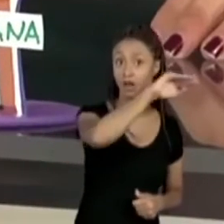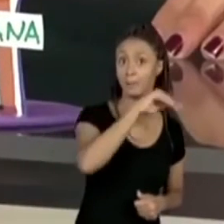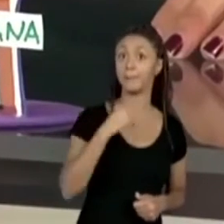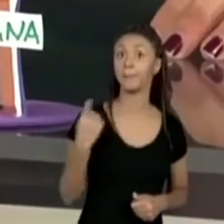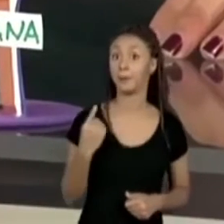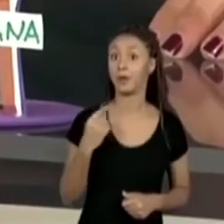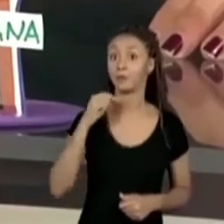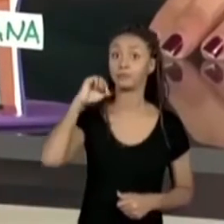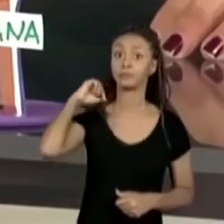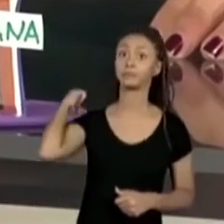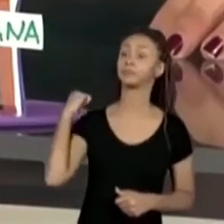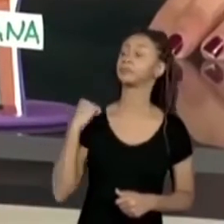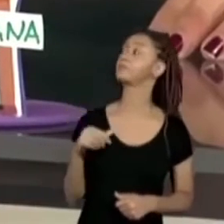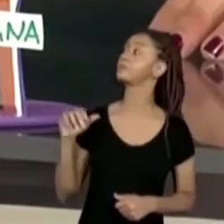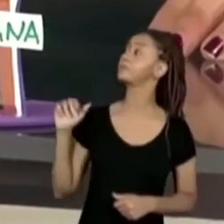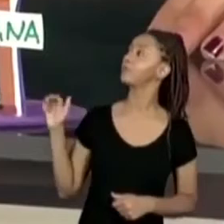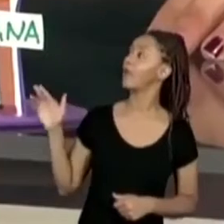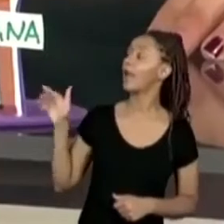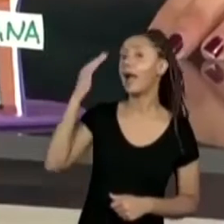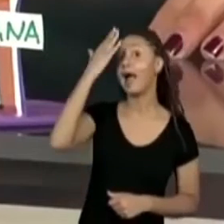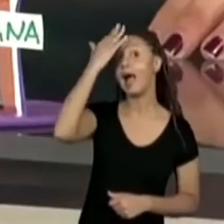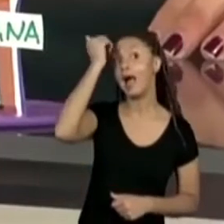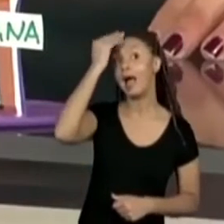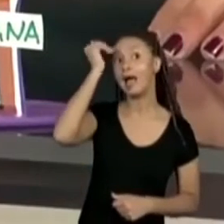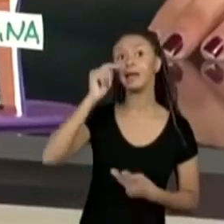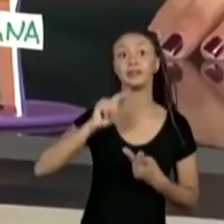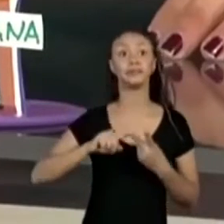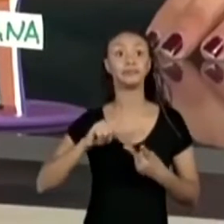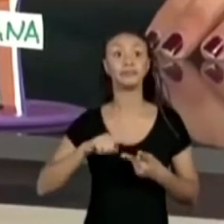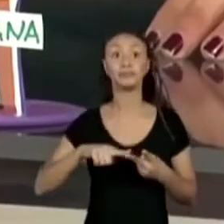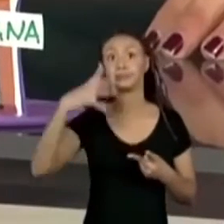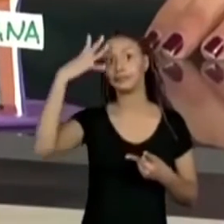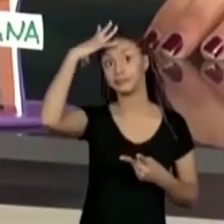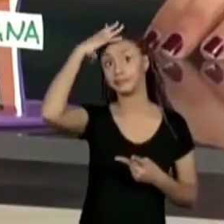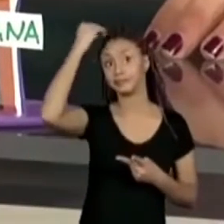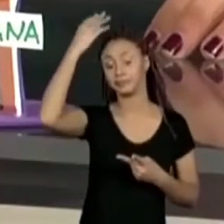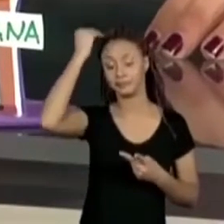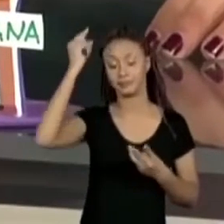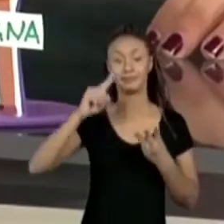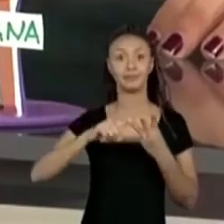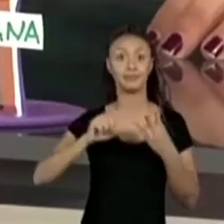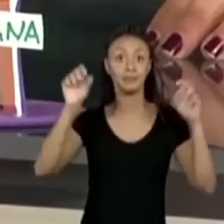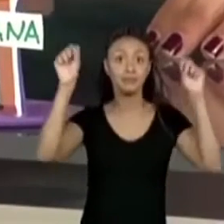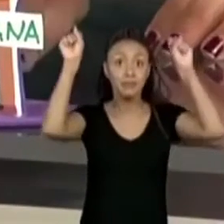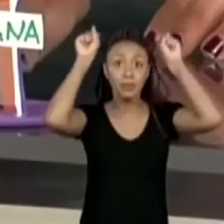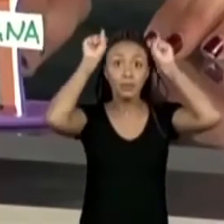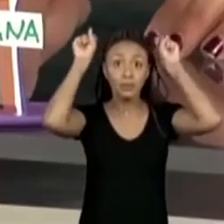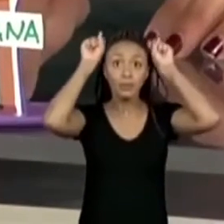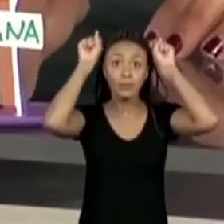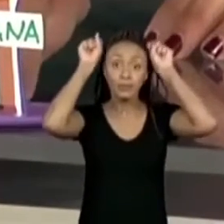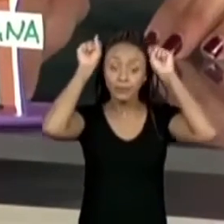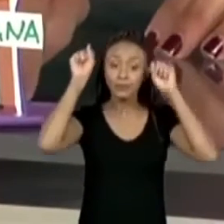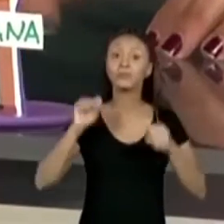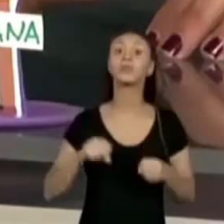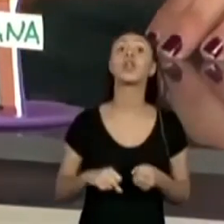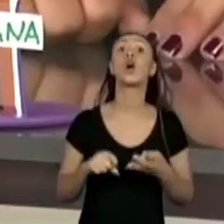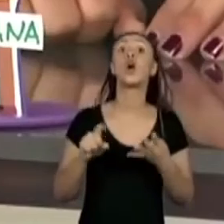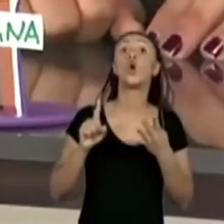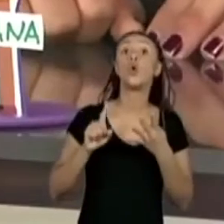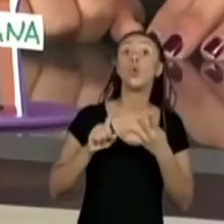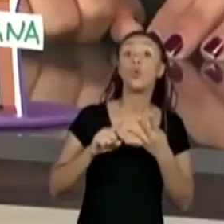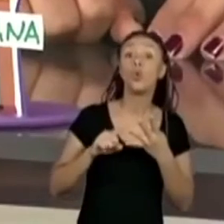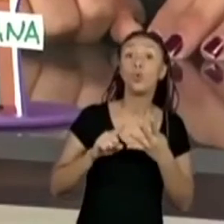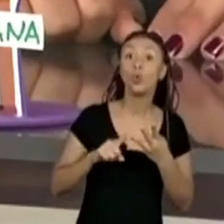Ana, Paulo, Raquel, Roberto e Juliana.